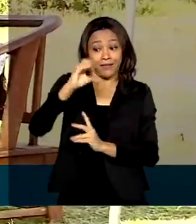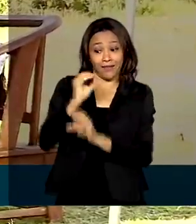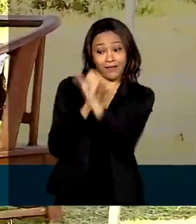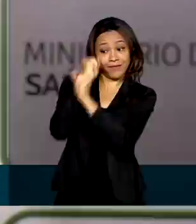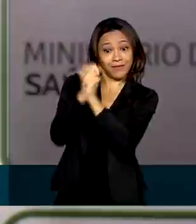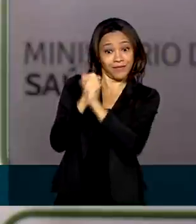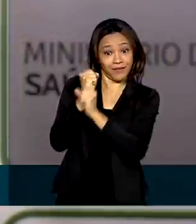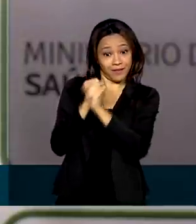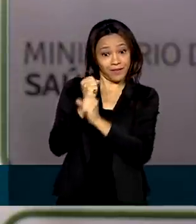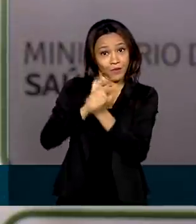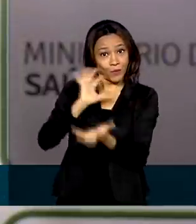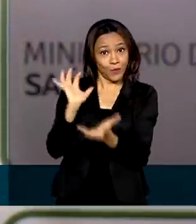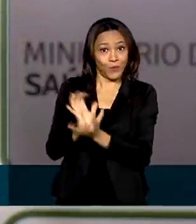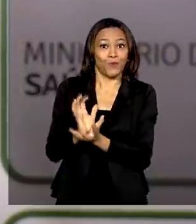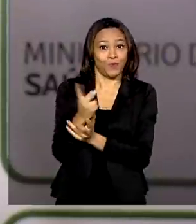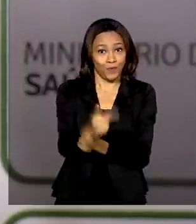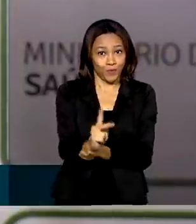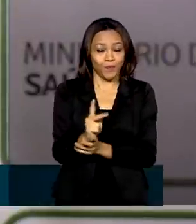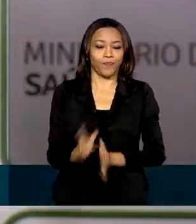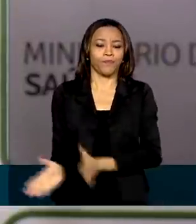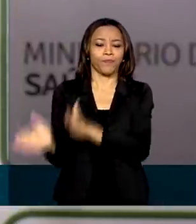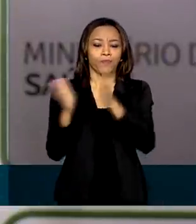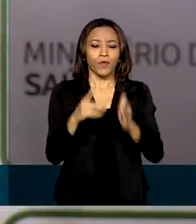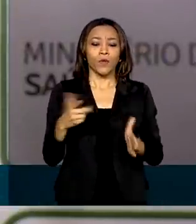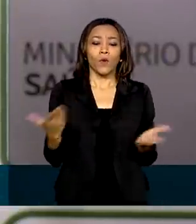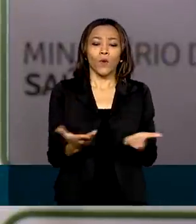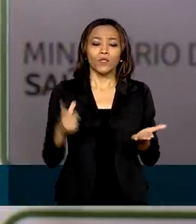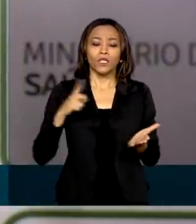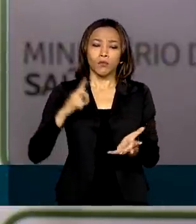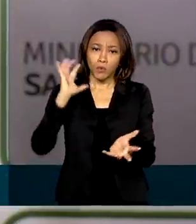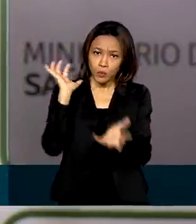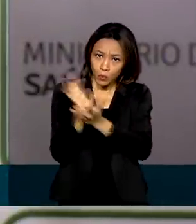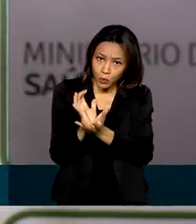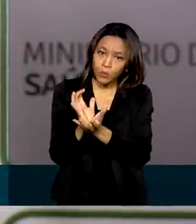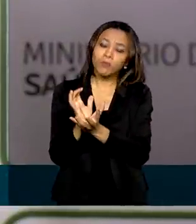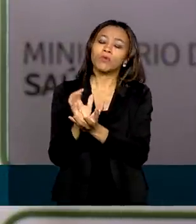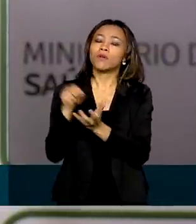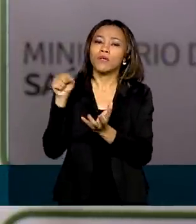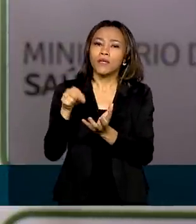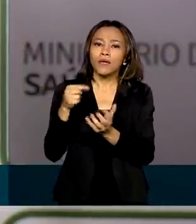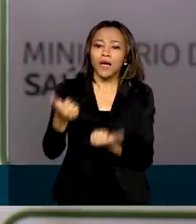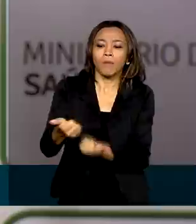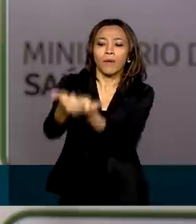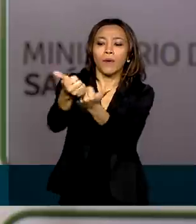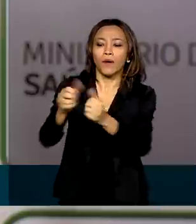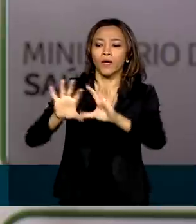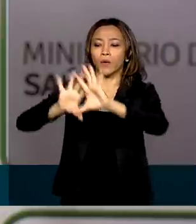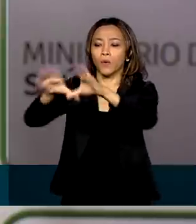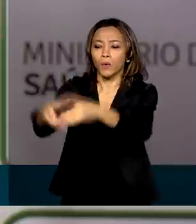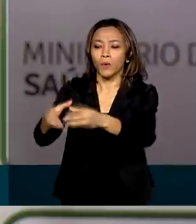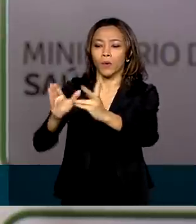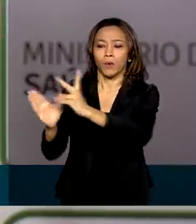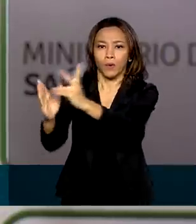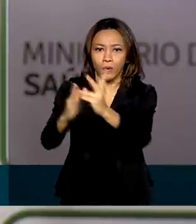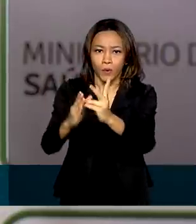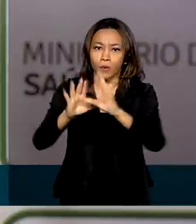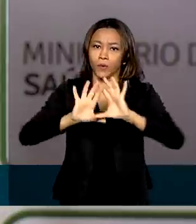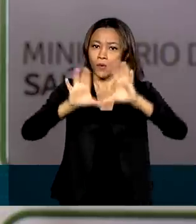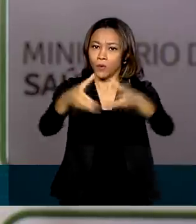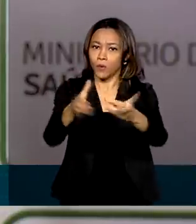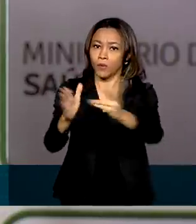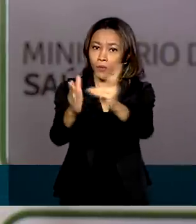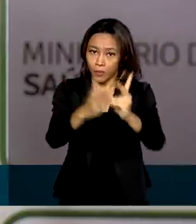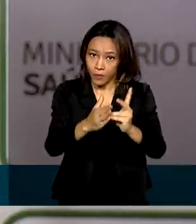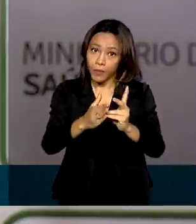existência. Hoje nós temos equipes da SESAI atuando em apoio aos distritos no Xingu, no Xavante, em